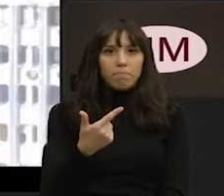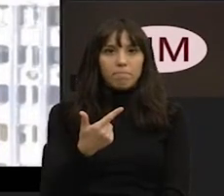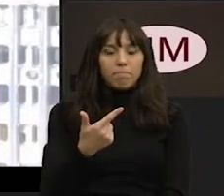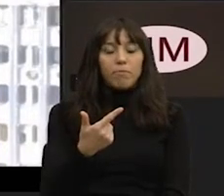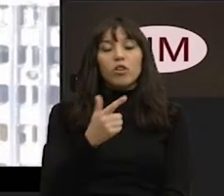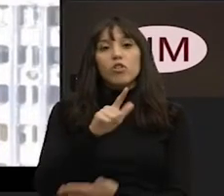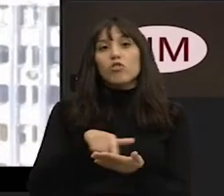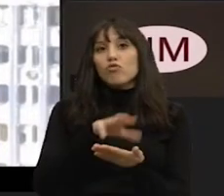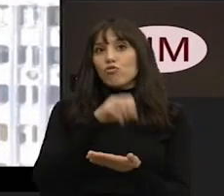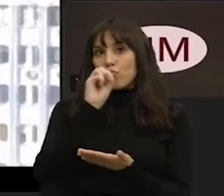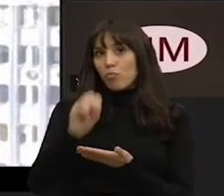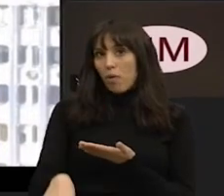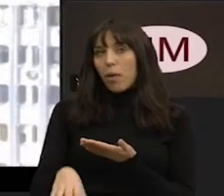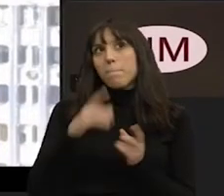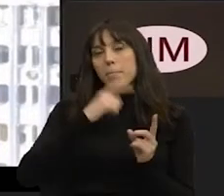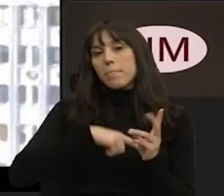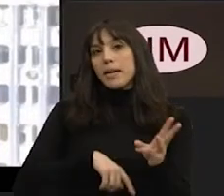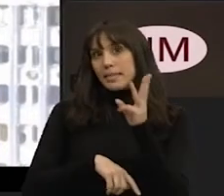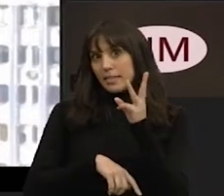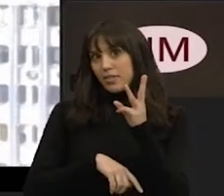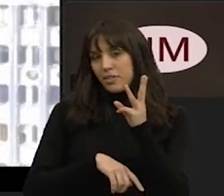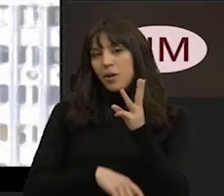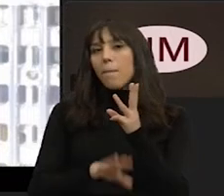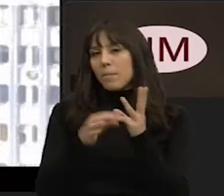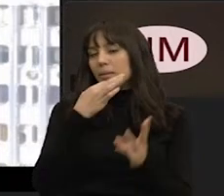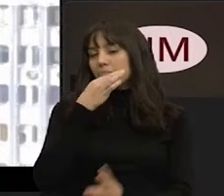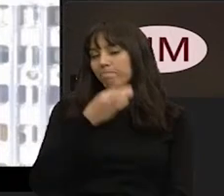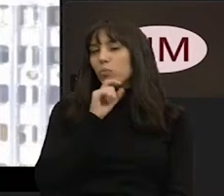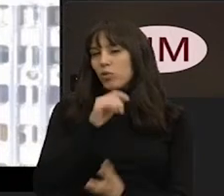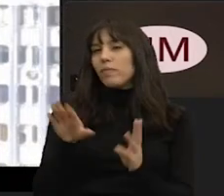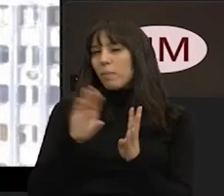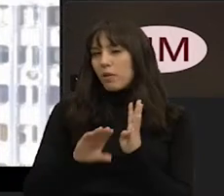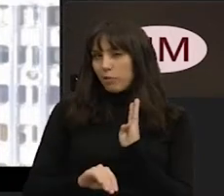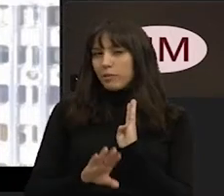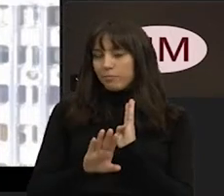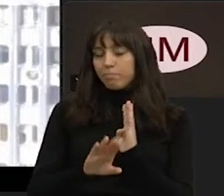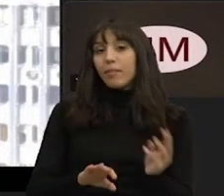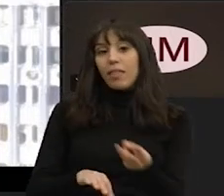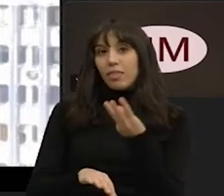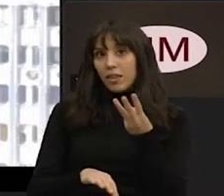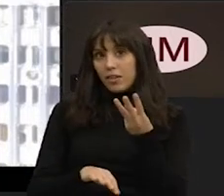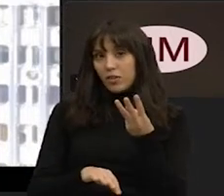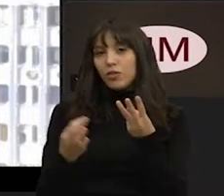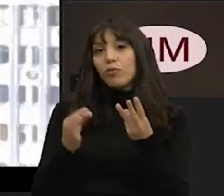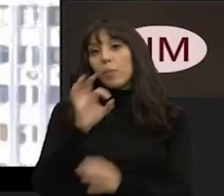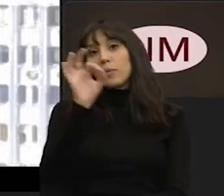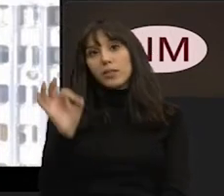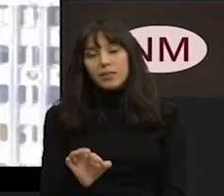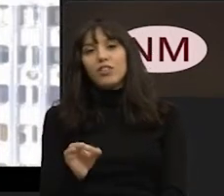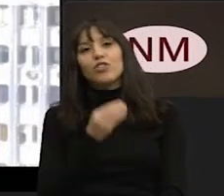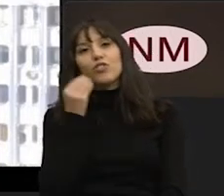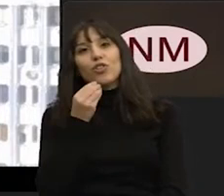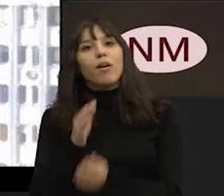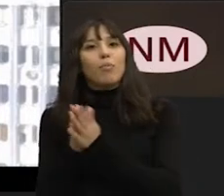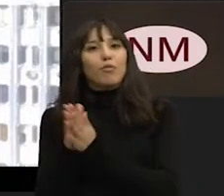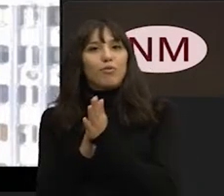Foi chumbada pelas nossas contas três vezes, mas não temos a certeza se não foi mais. E três, também era a porcentagem de jovens que